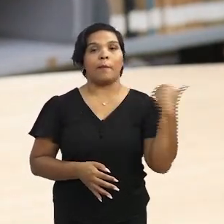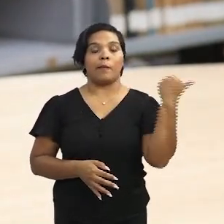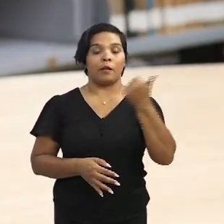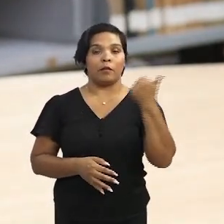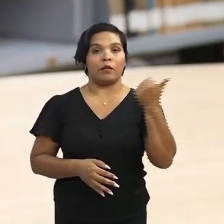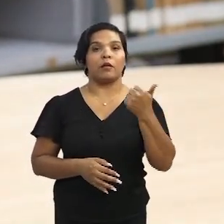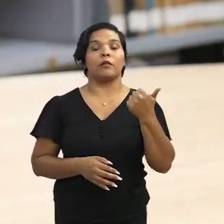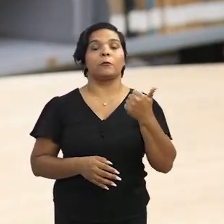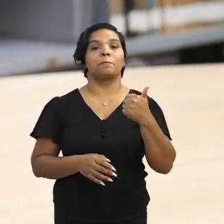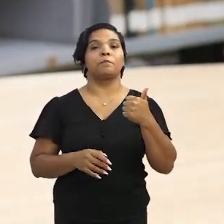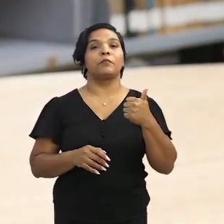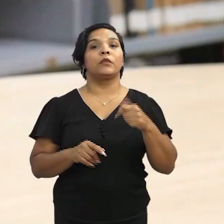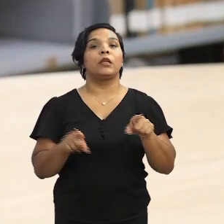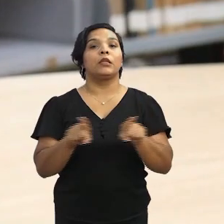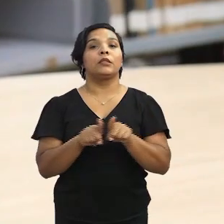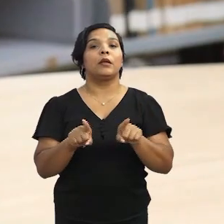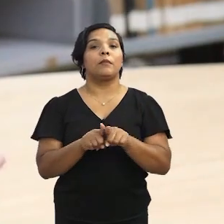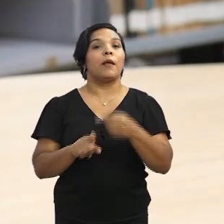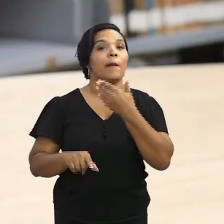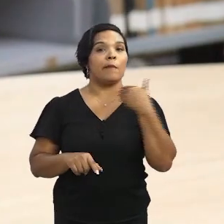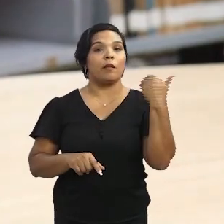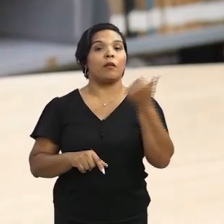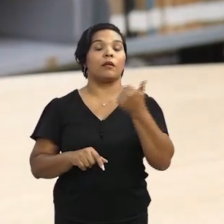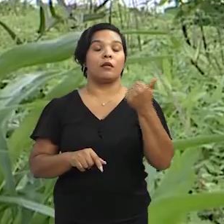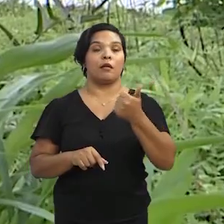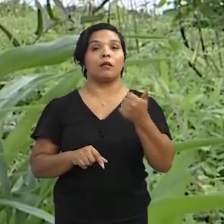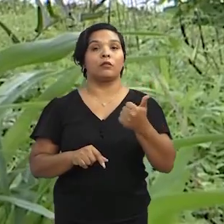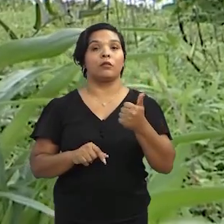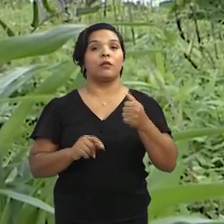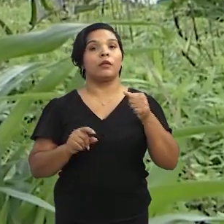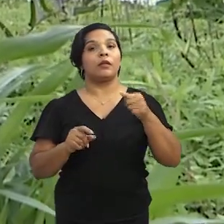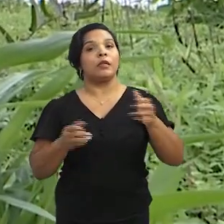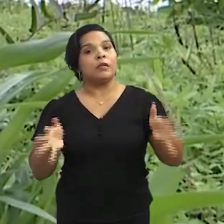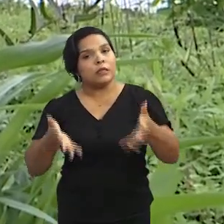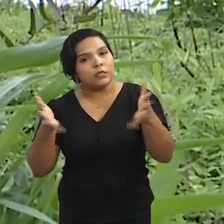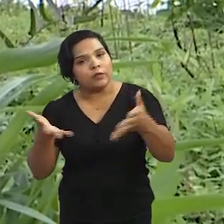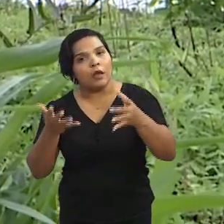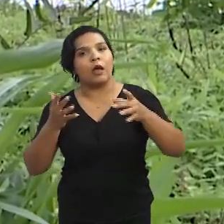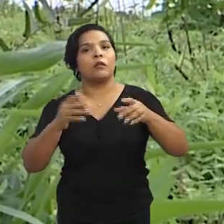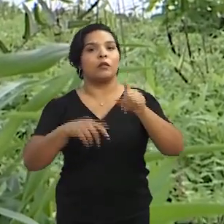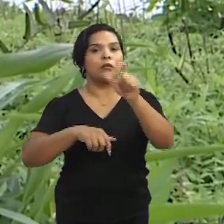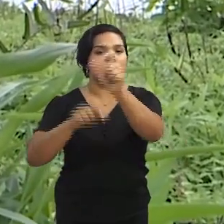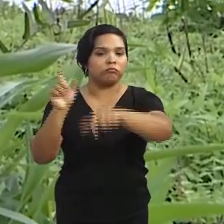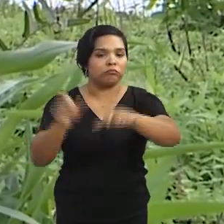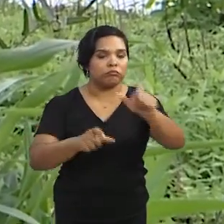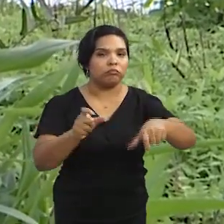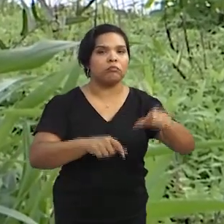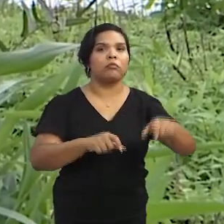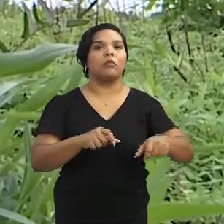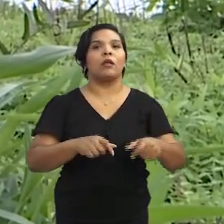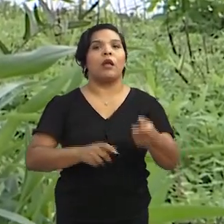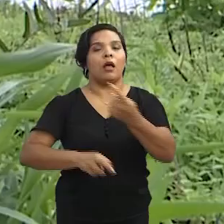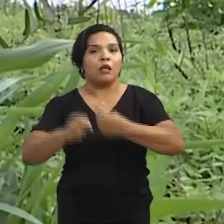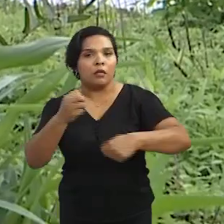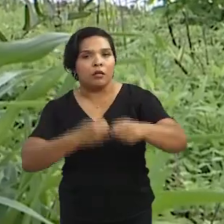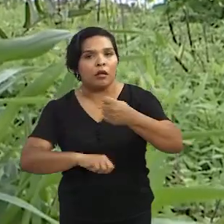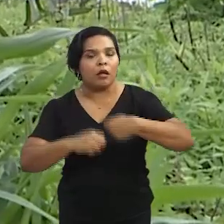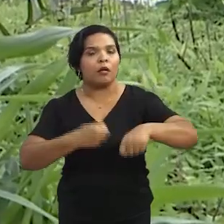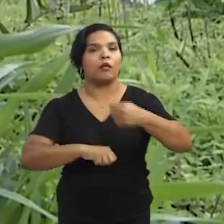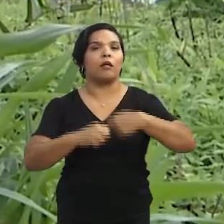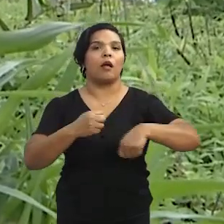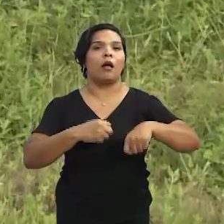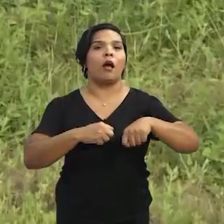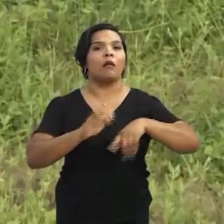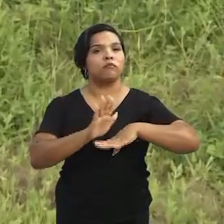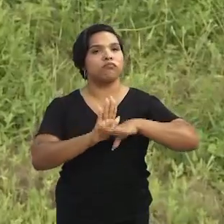estabelecimento de agricultura familiar, melhorando as condições, incentivando esses produtores, aquecendo a economia